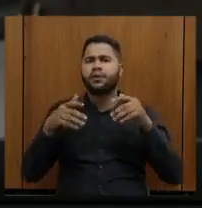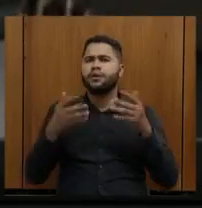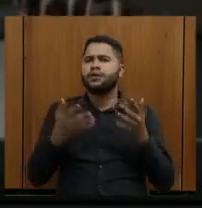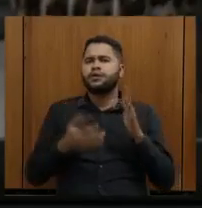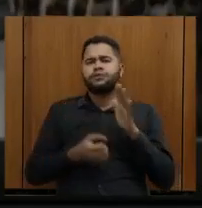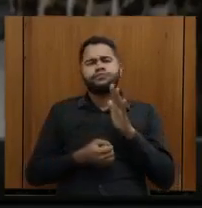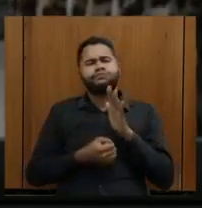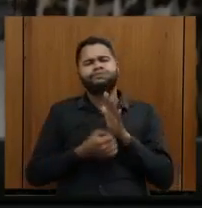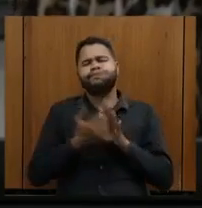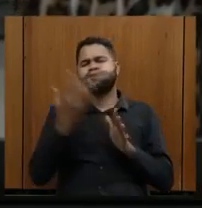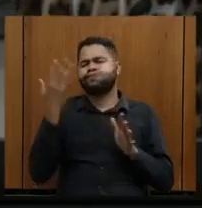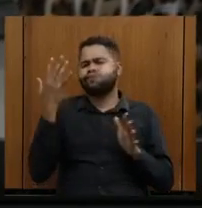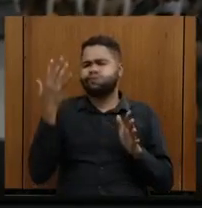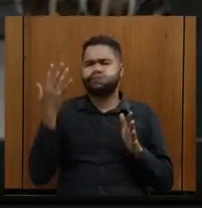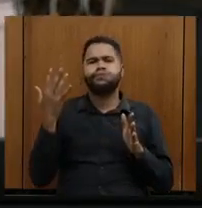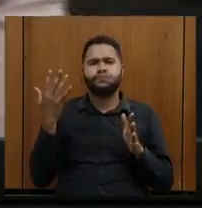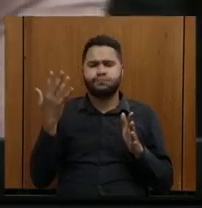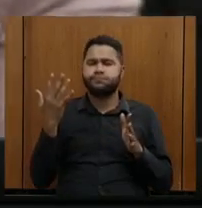dezenas de